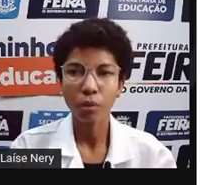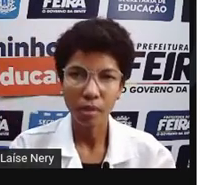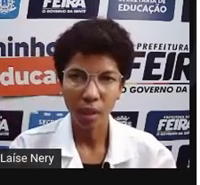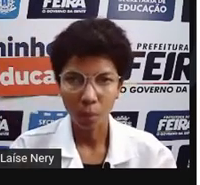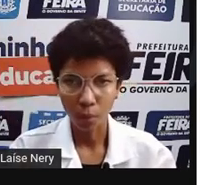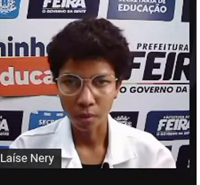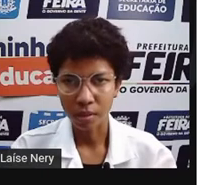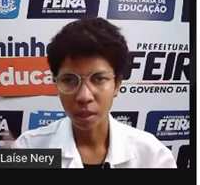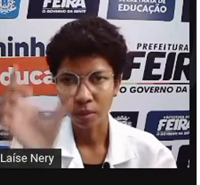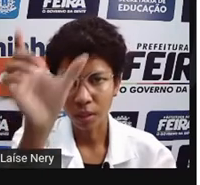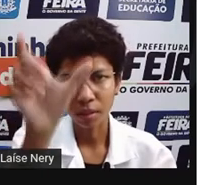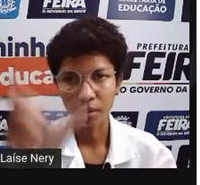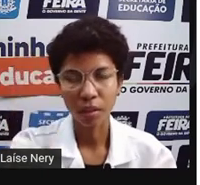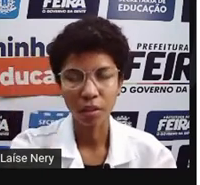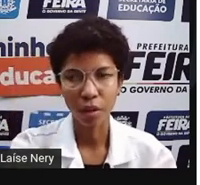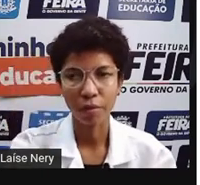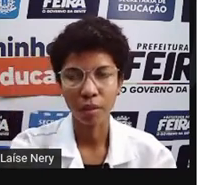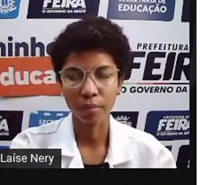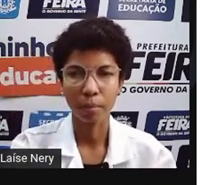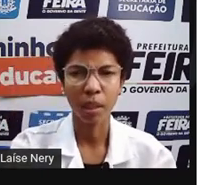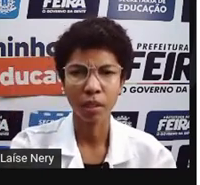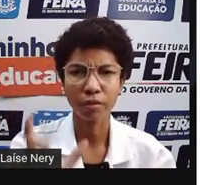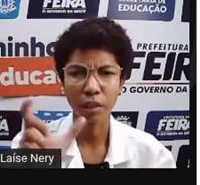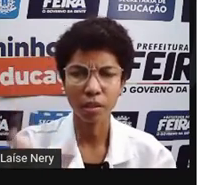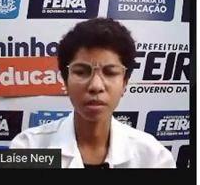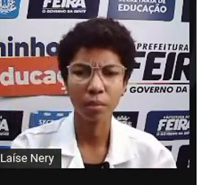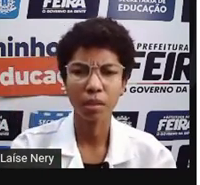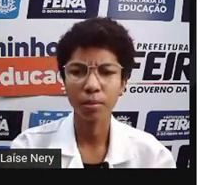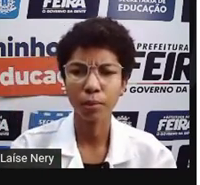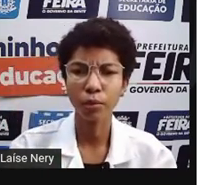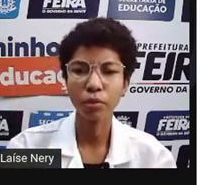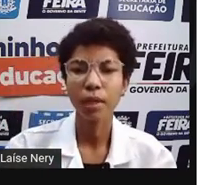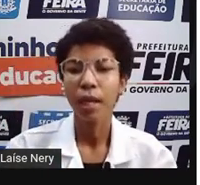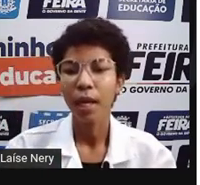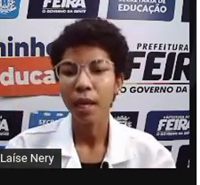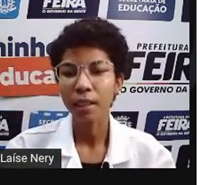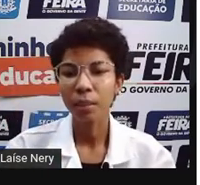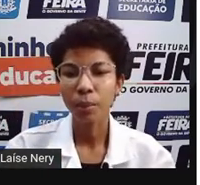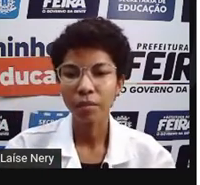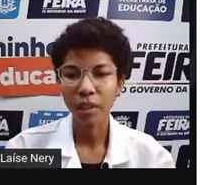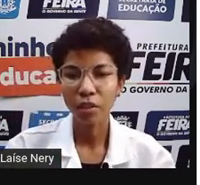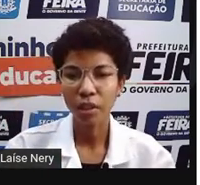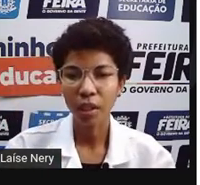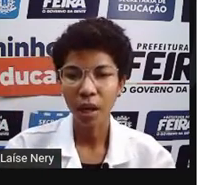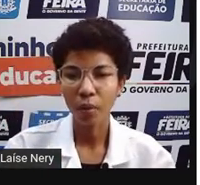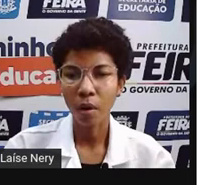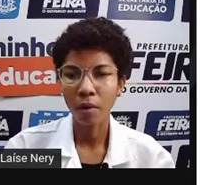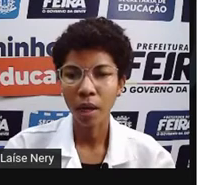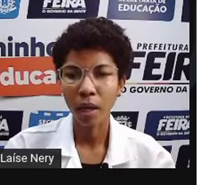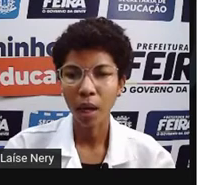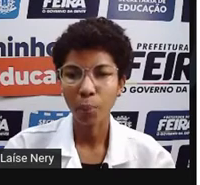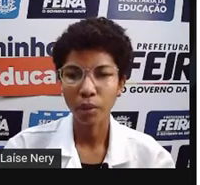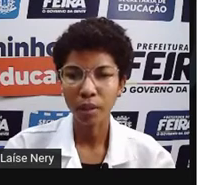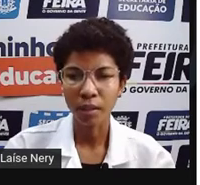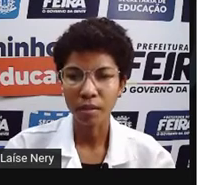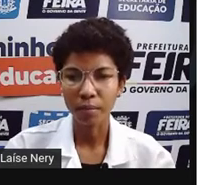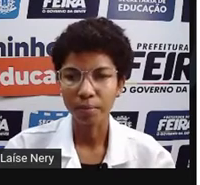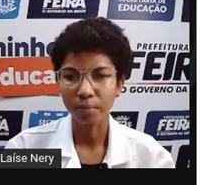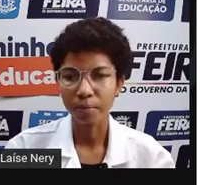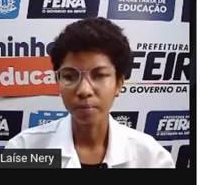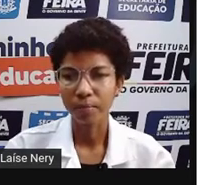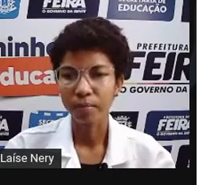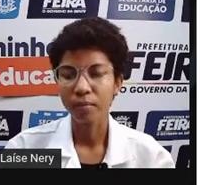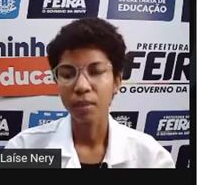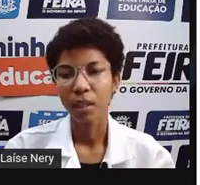o selo, pro selo, né? Que já vem bem na frente, assim, bem exposto. Ela também vai indicar qual é a potência.